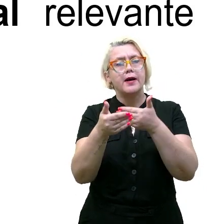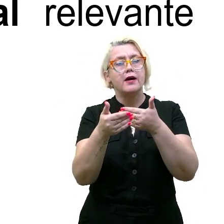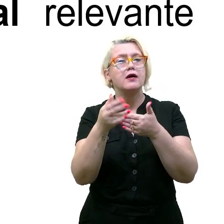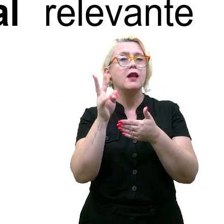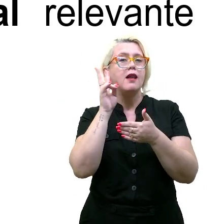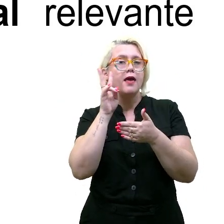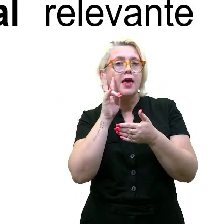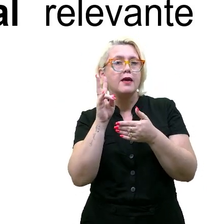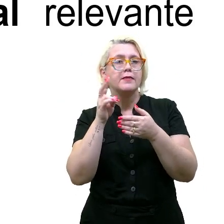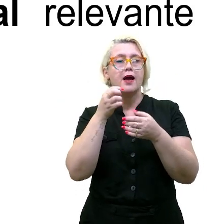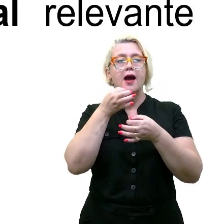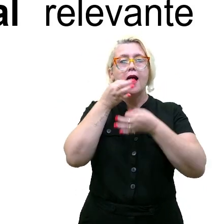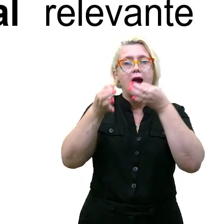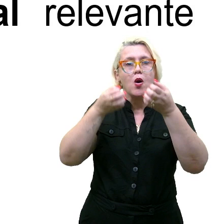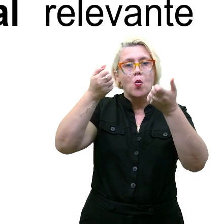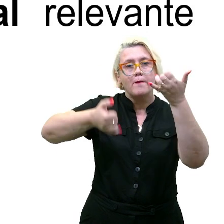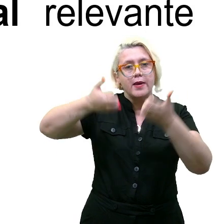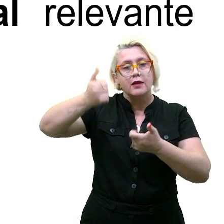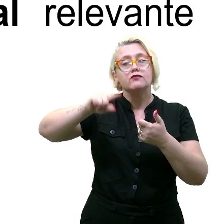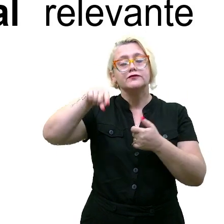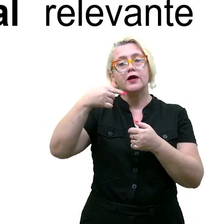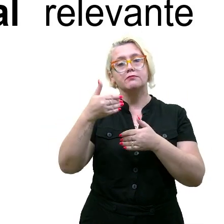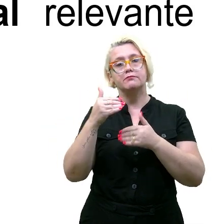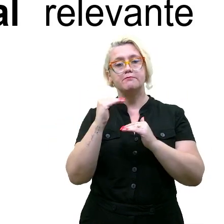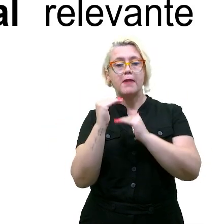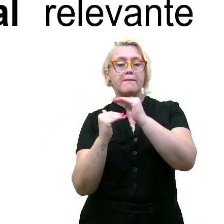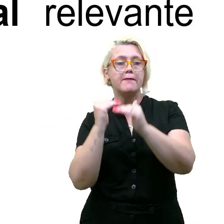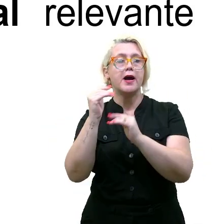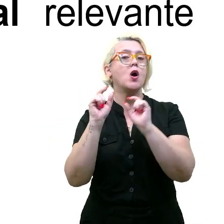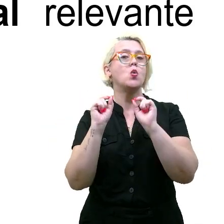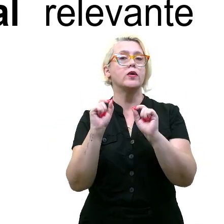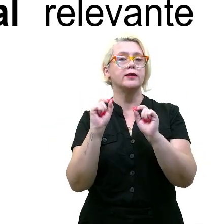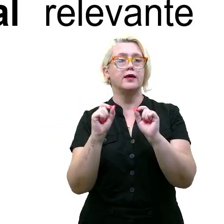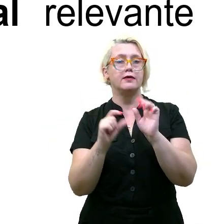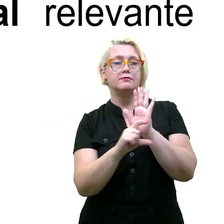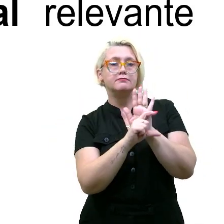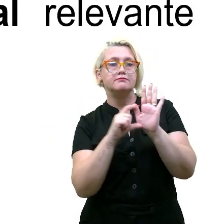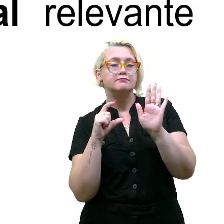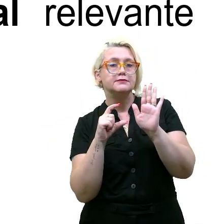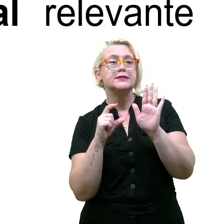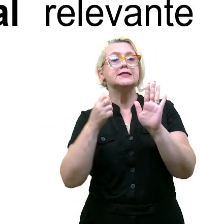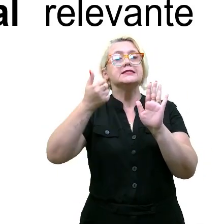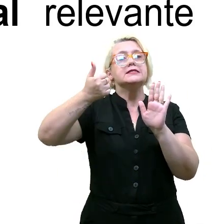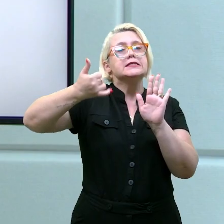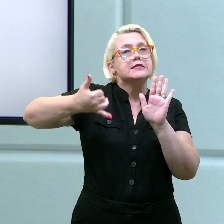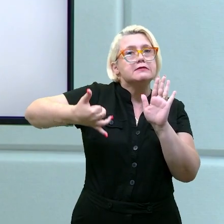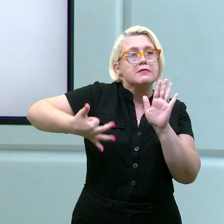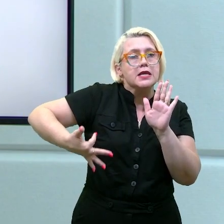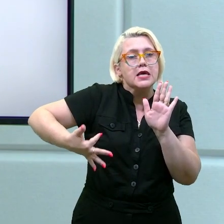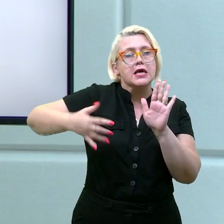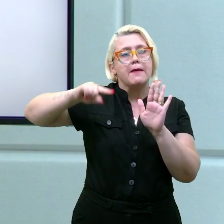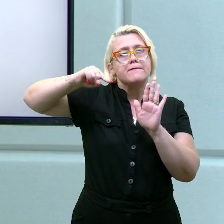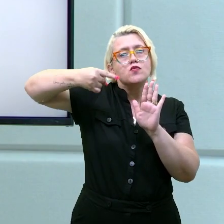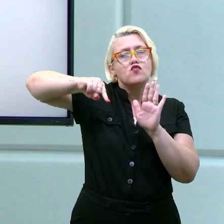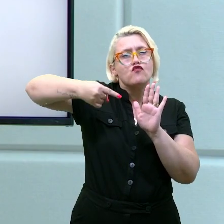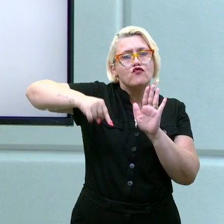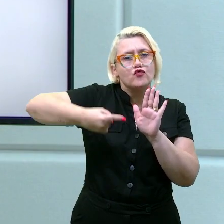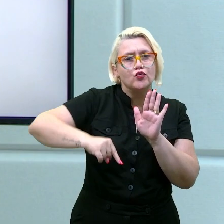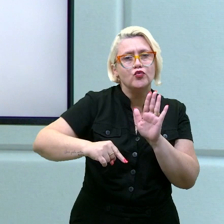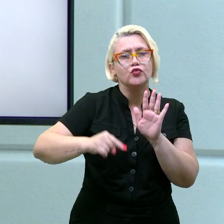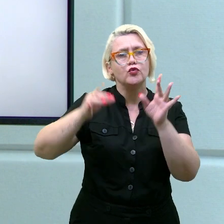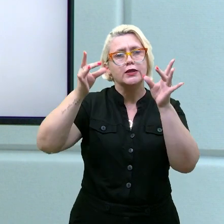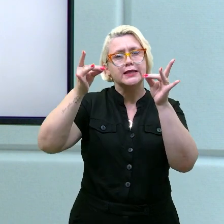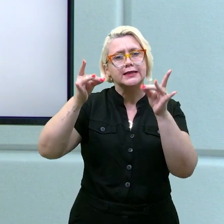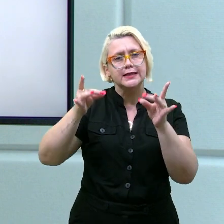esse primeiro argumento, você vai desenvolver, que é fazer aquela explicação, aquele aprofundamento.